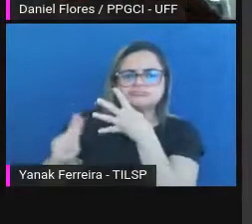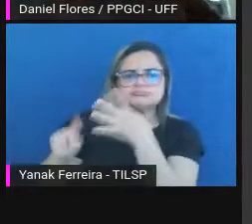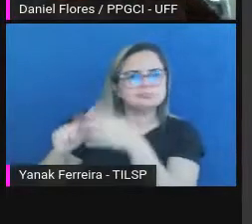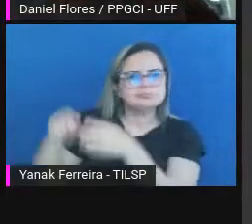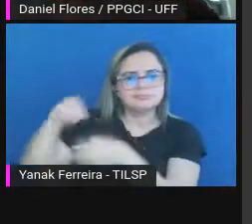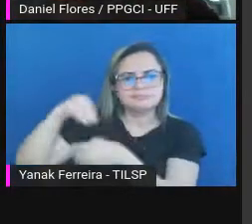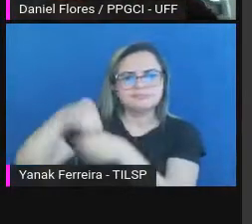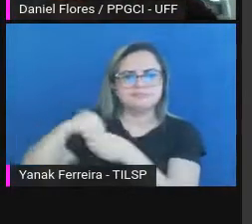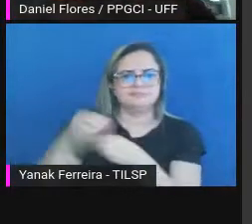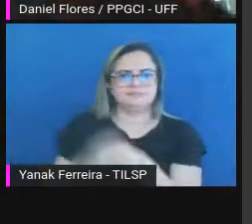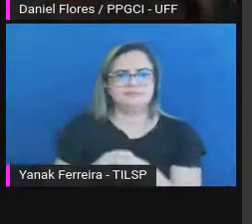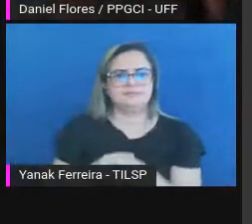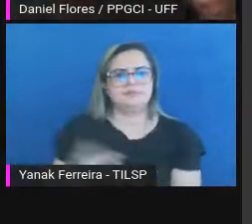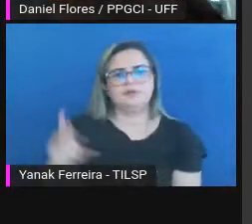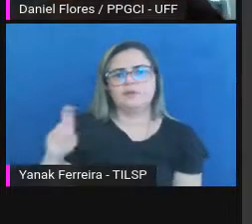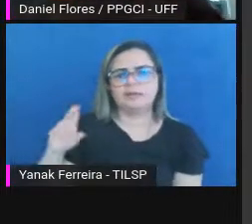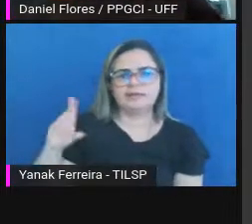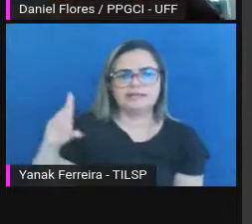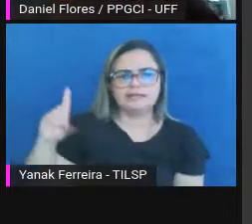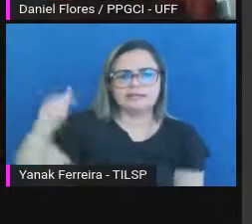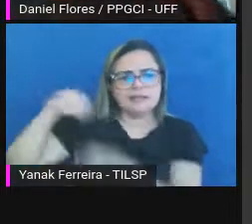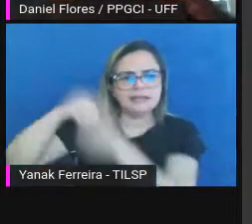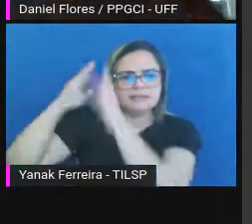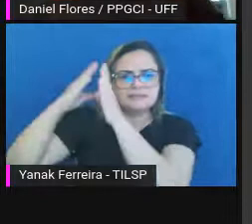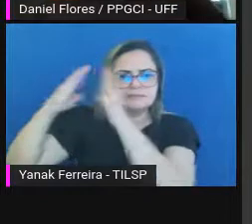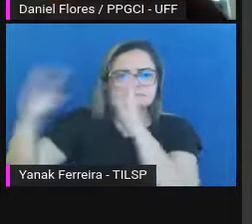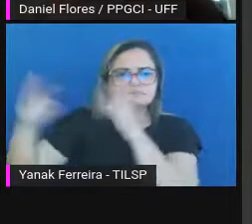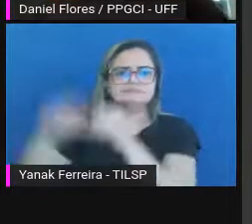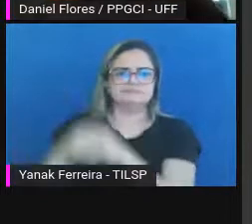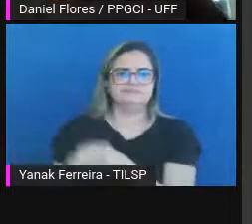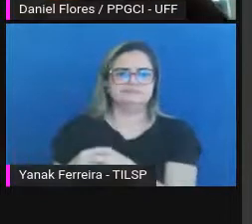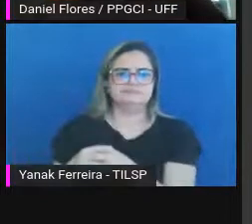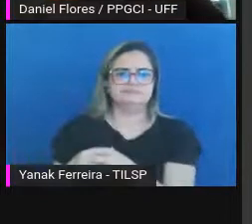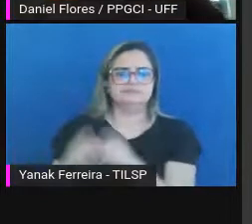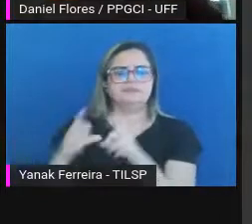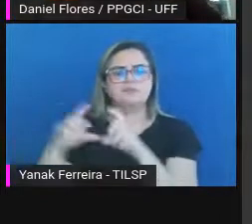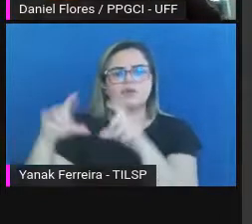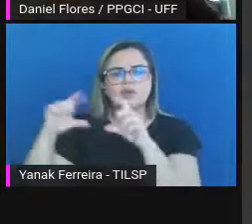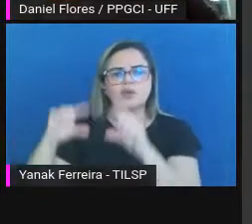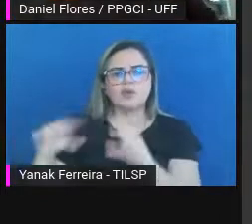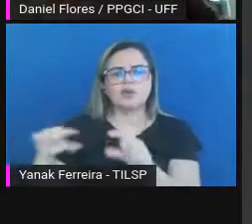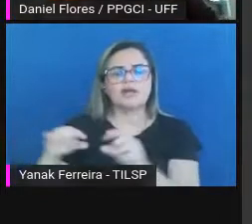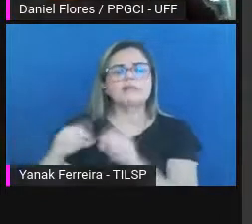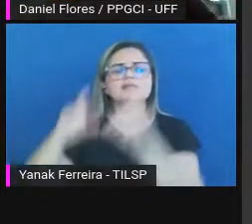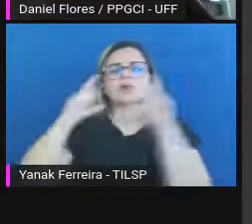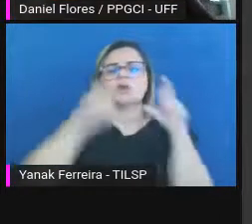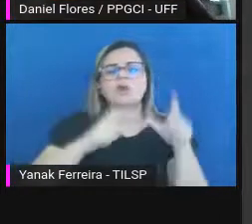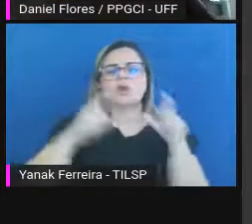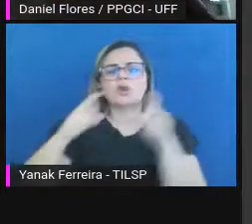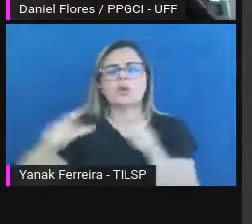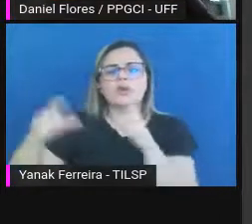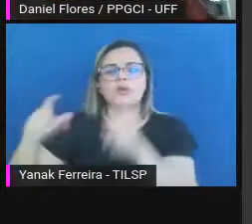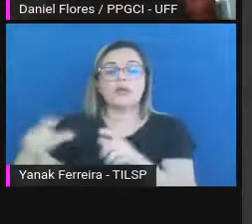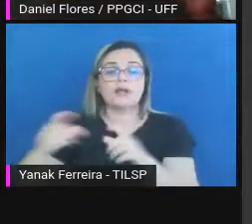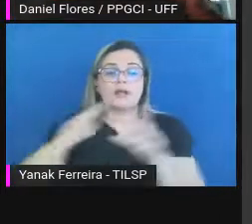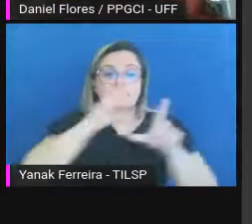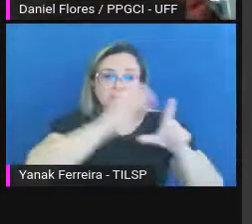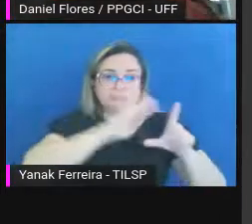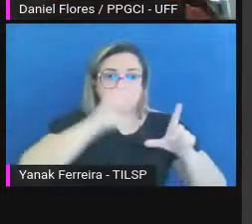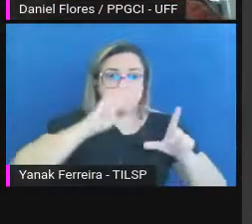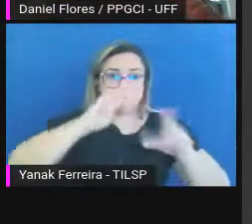o RDC nas bibliotecas, o The Space, as plataformas de acesso e difusão e transparência ativa.